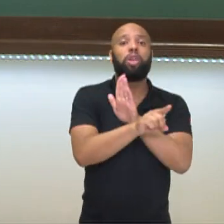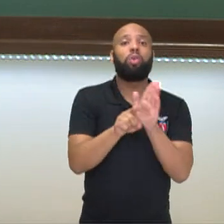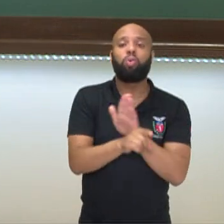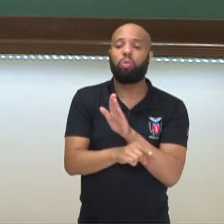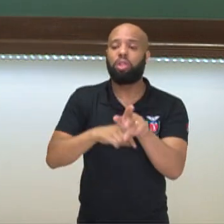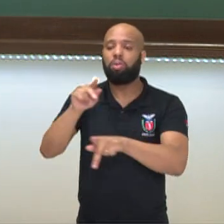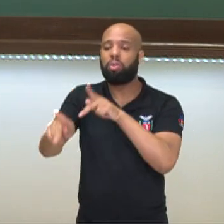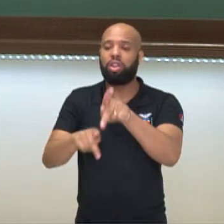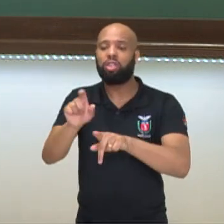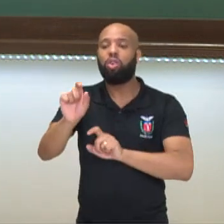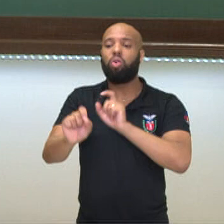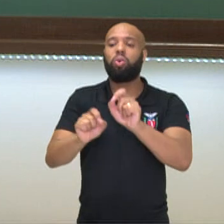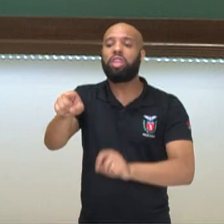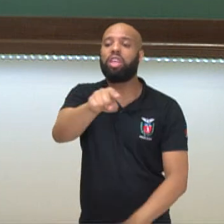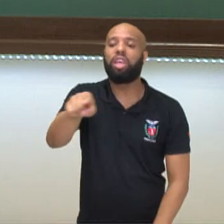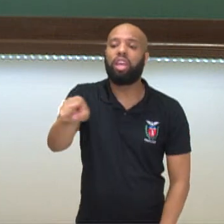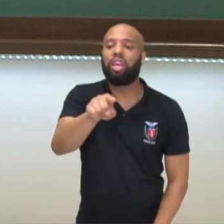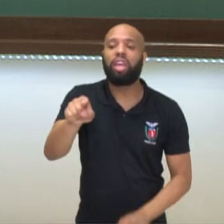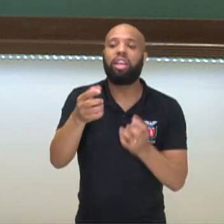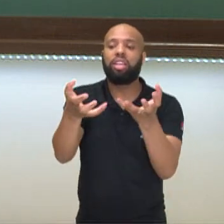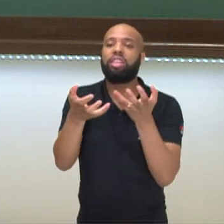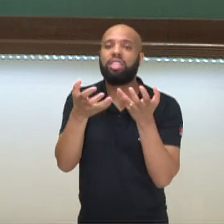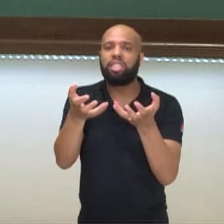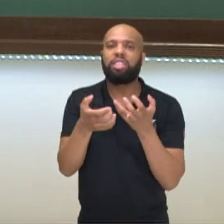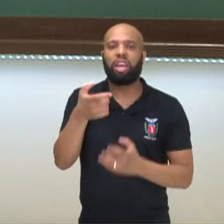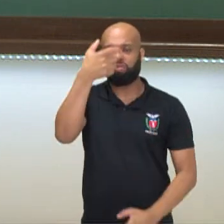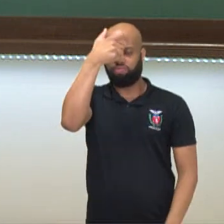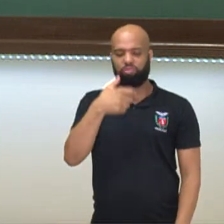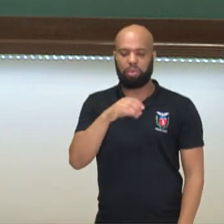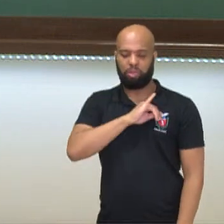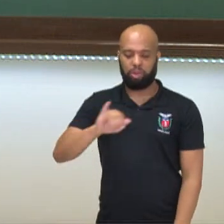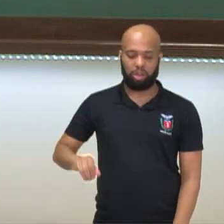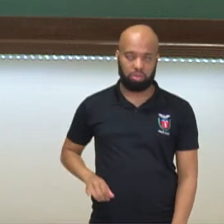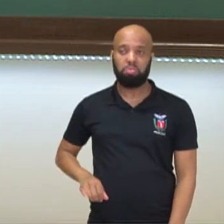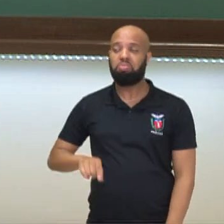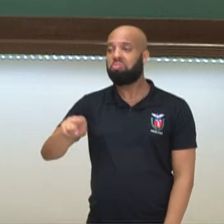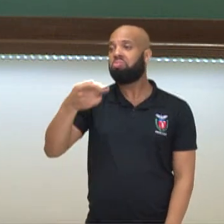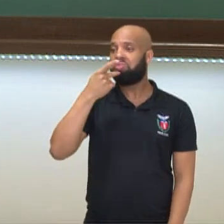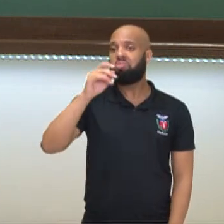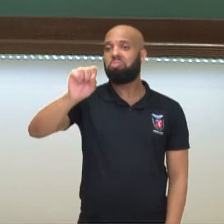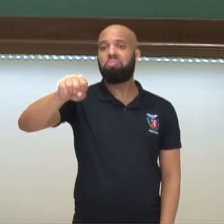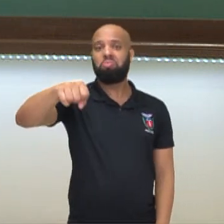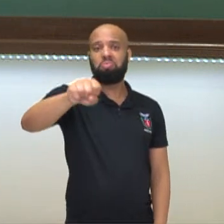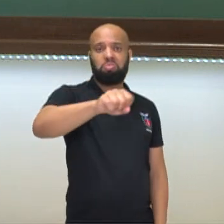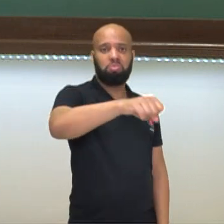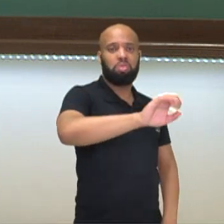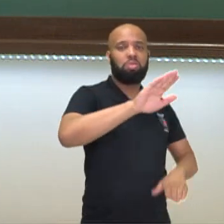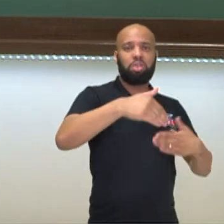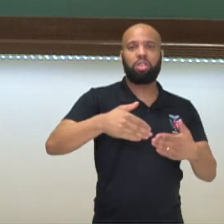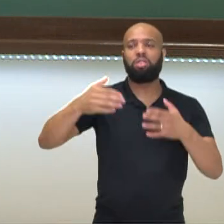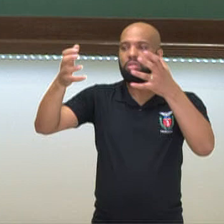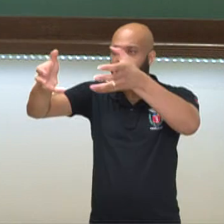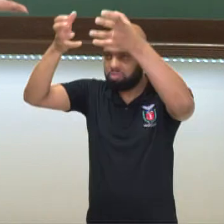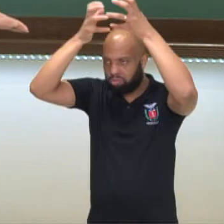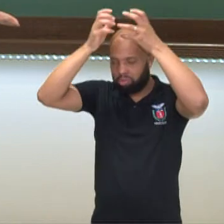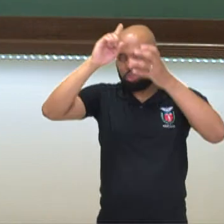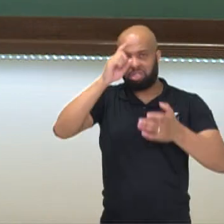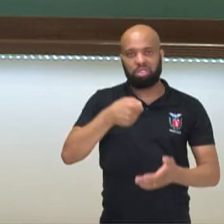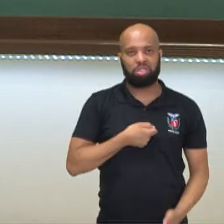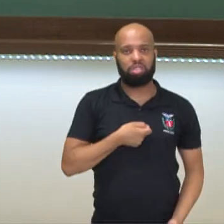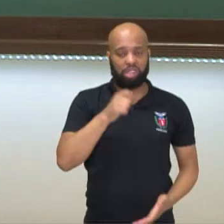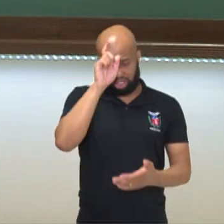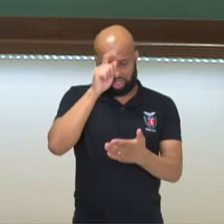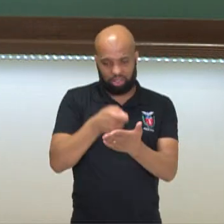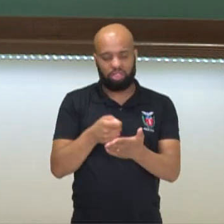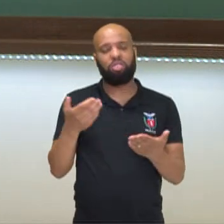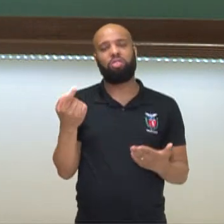pergunta para a população se eles desejavam que ele fosse um imperador da França. A população diz, claro né? Olha, ele só está